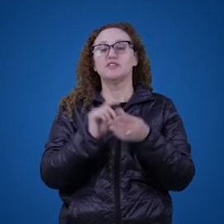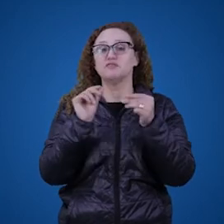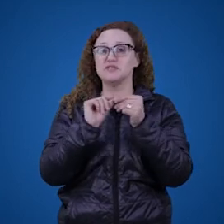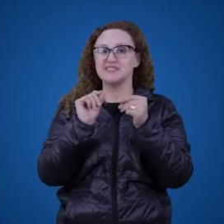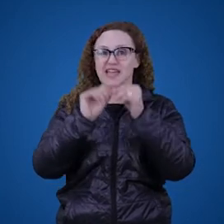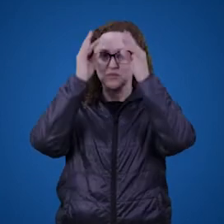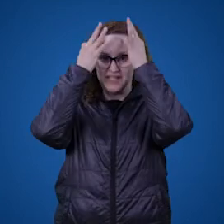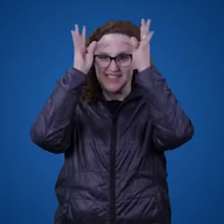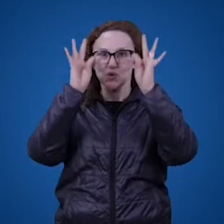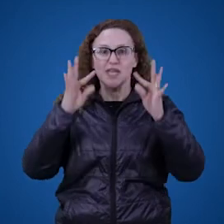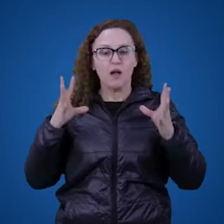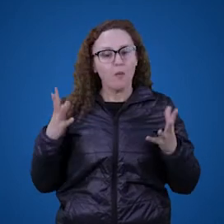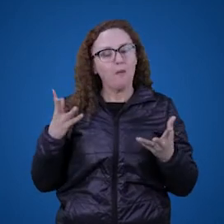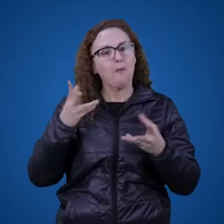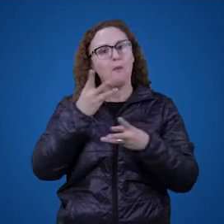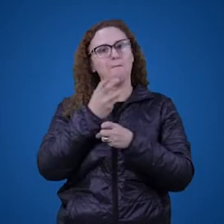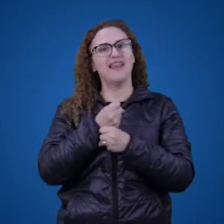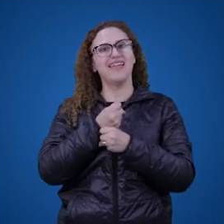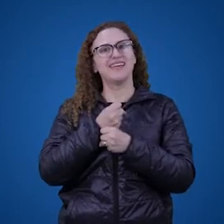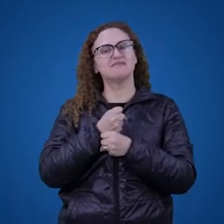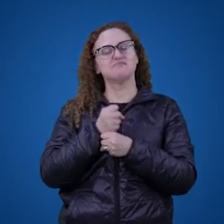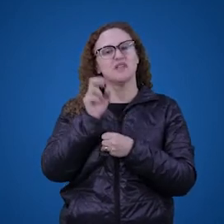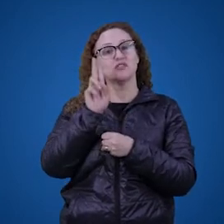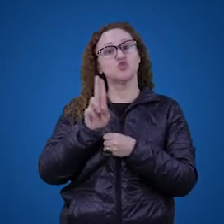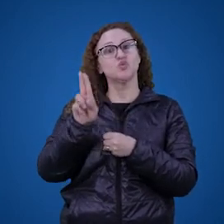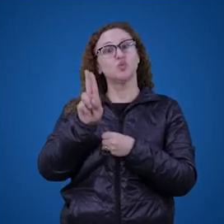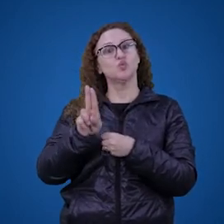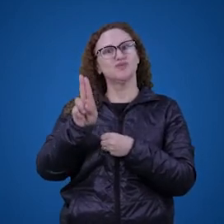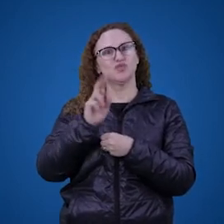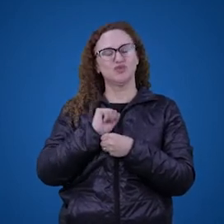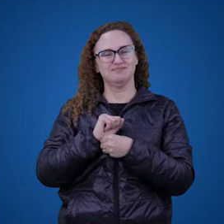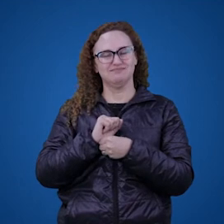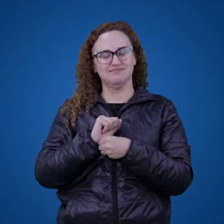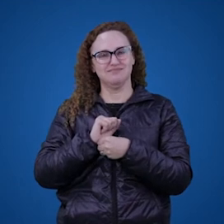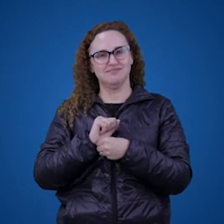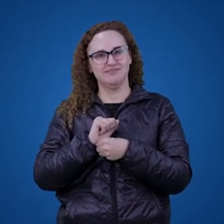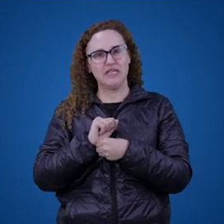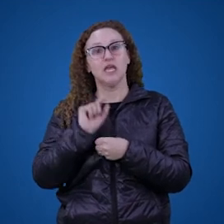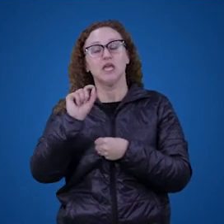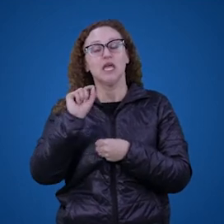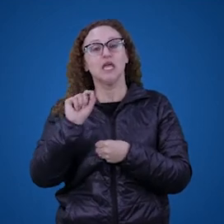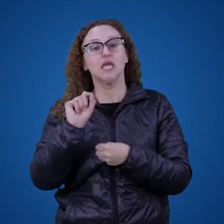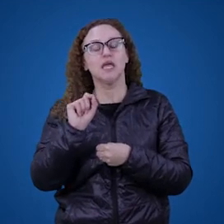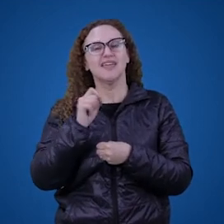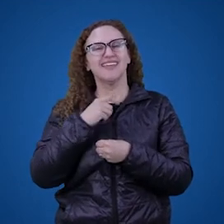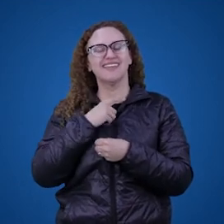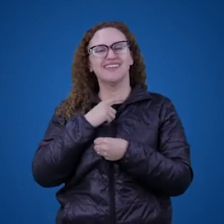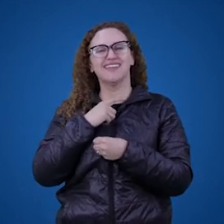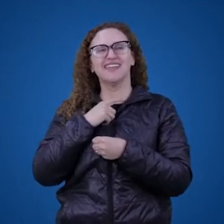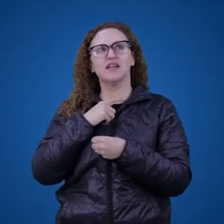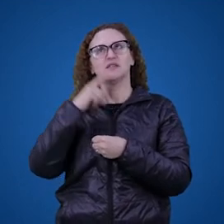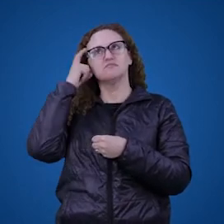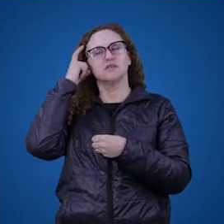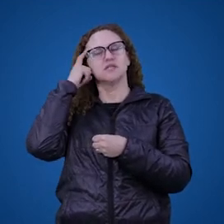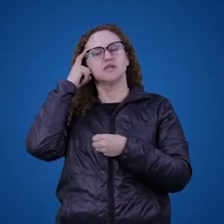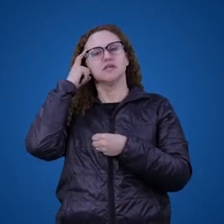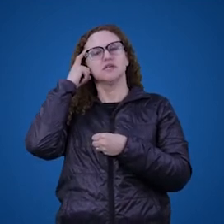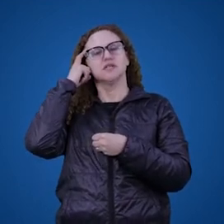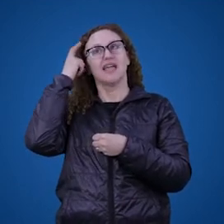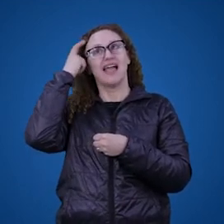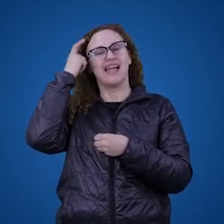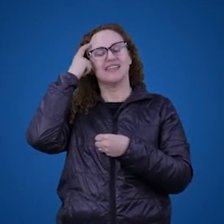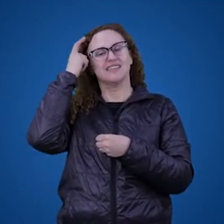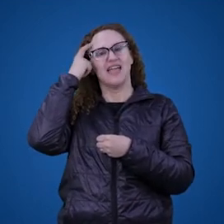dizer, fizeram uma teoria completa do uso. Então, teorias do uso, por sua vez, elas negam a ideia